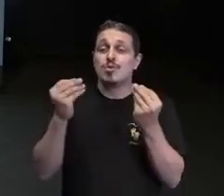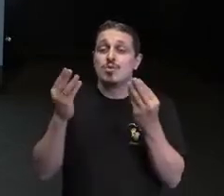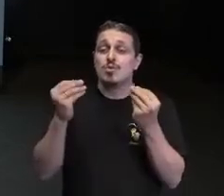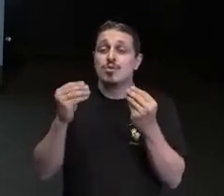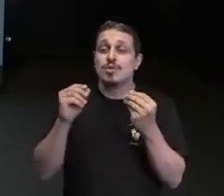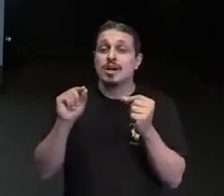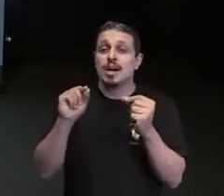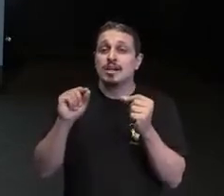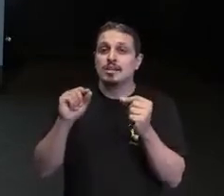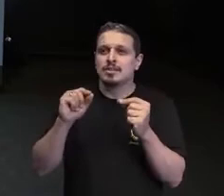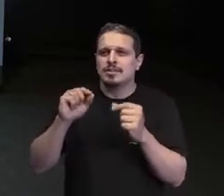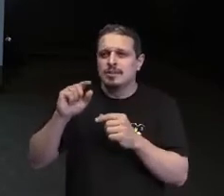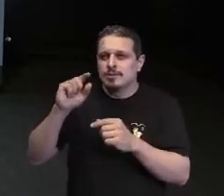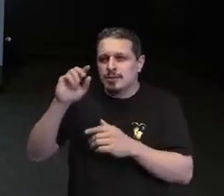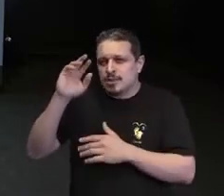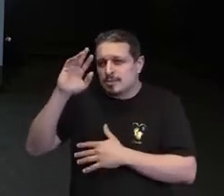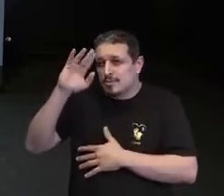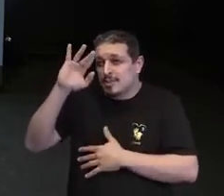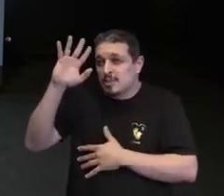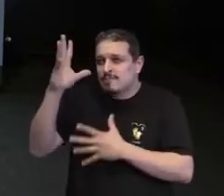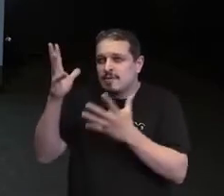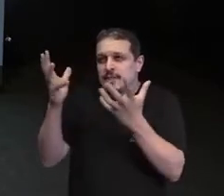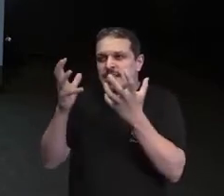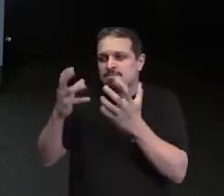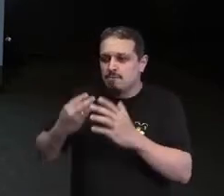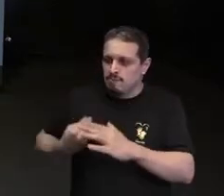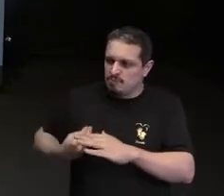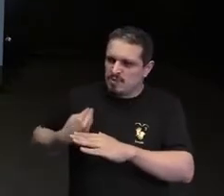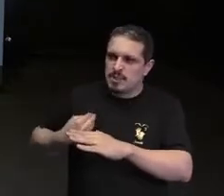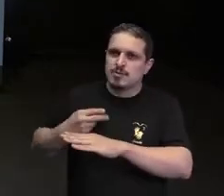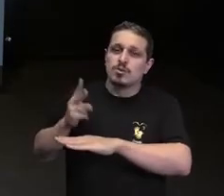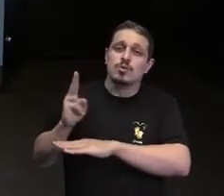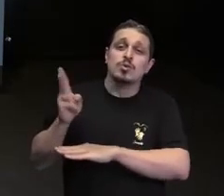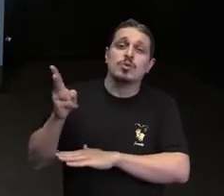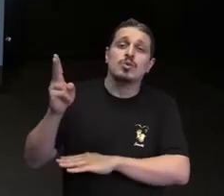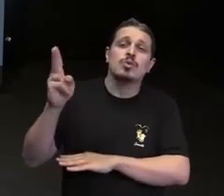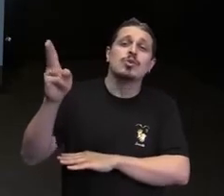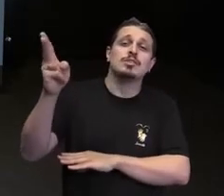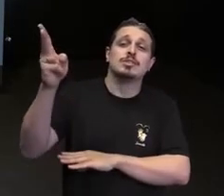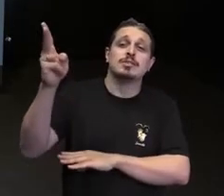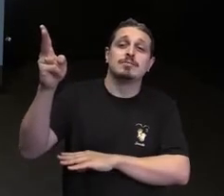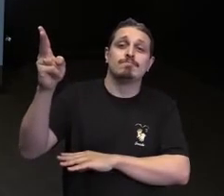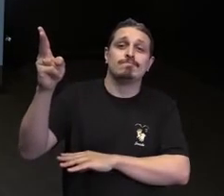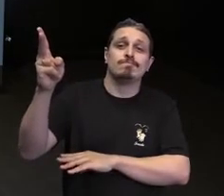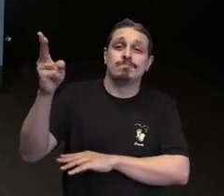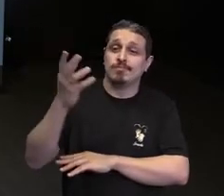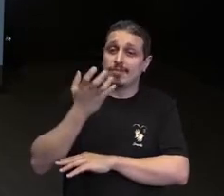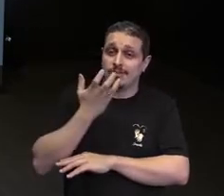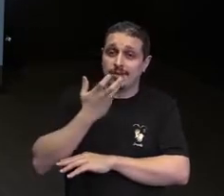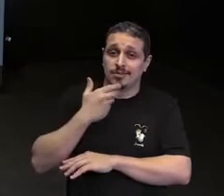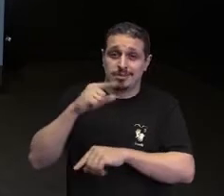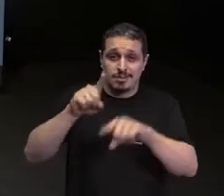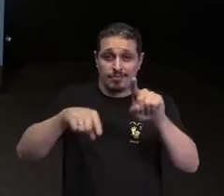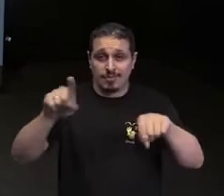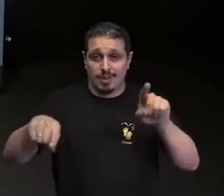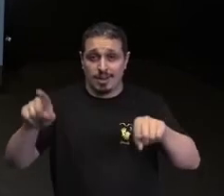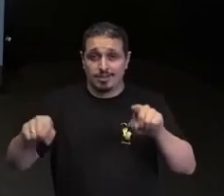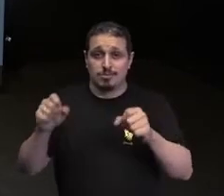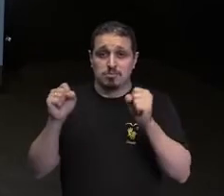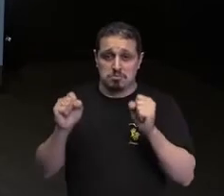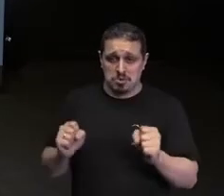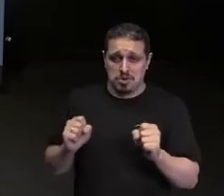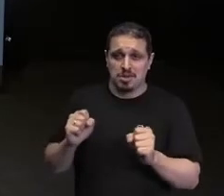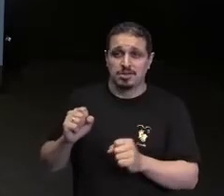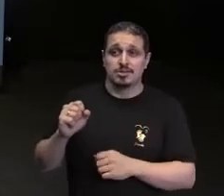perspectivas de saúde que esse indivíduo tem. A criança diversa é a criança indígena. Essa criança, ela